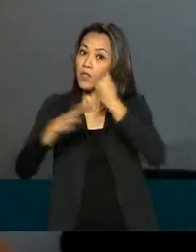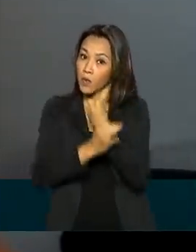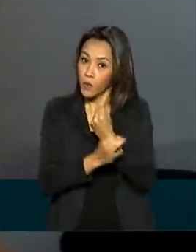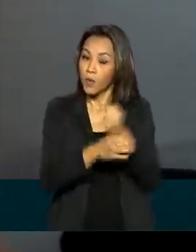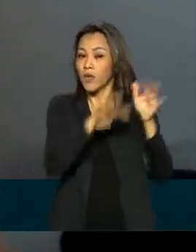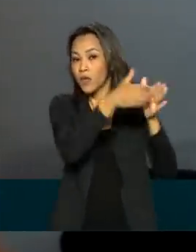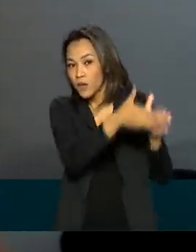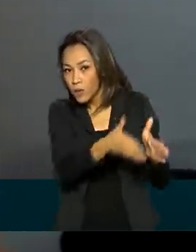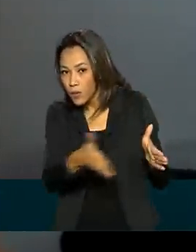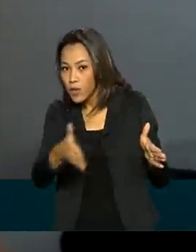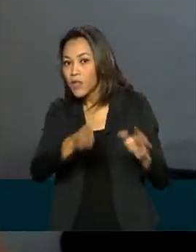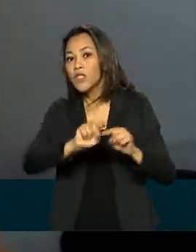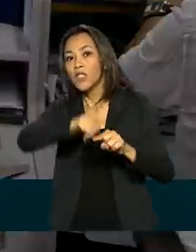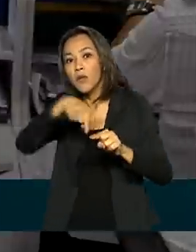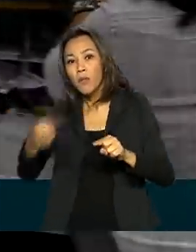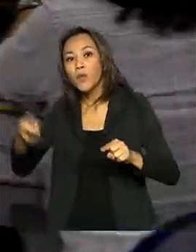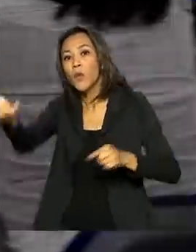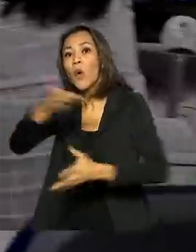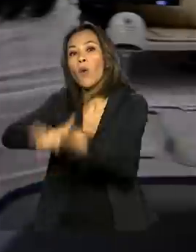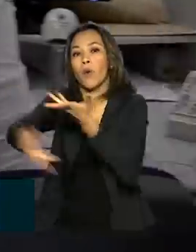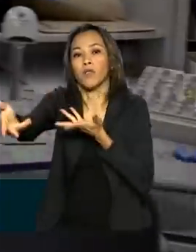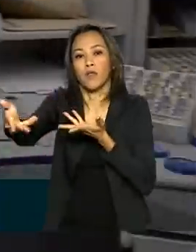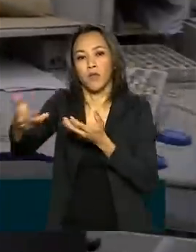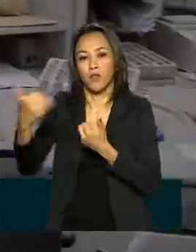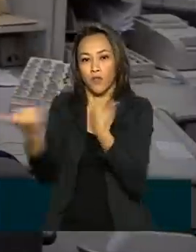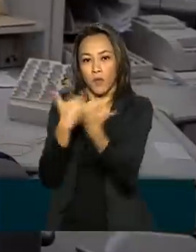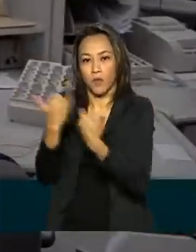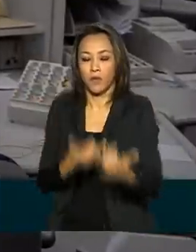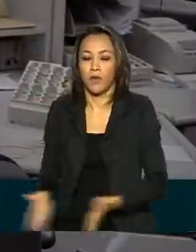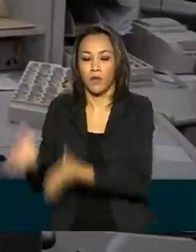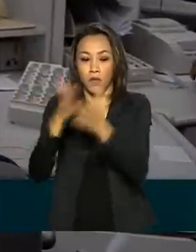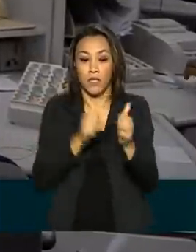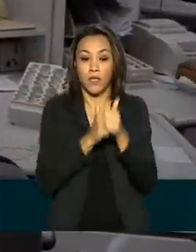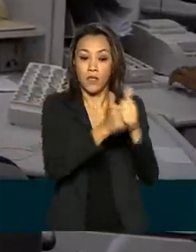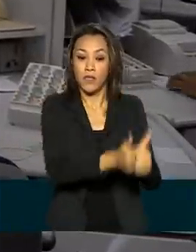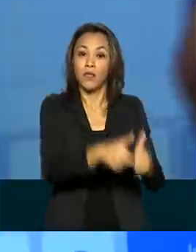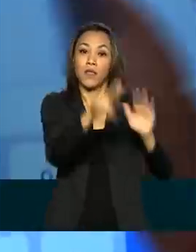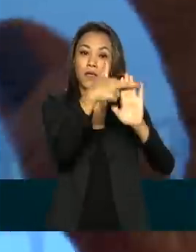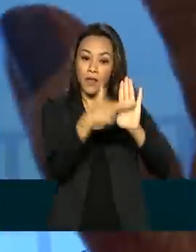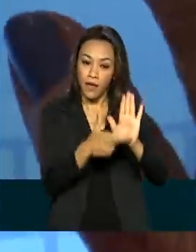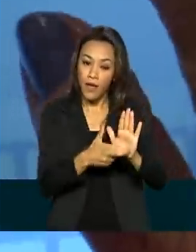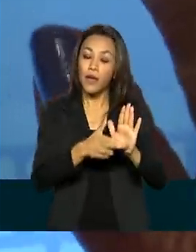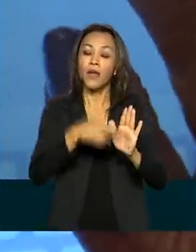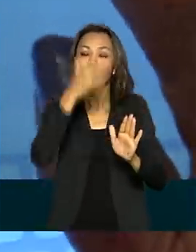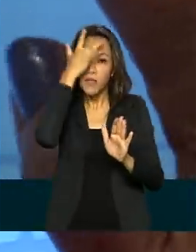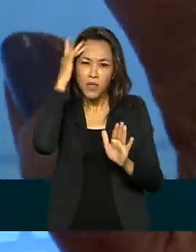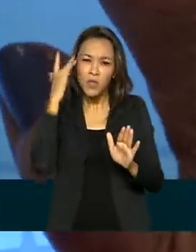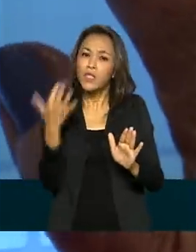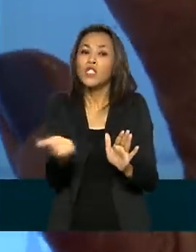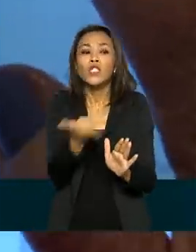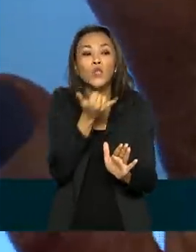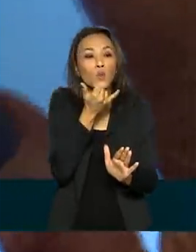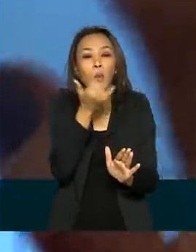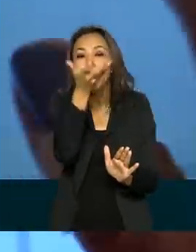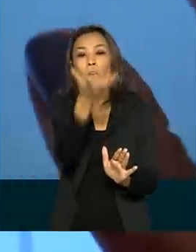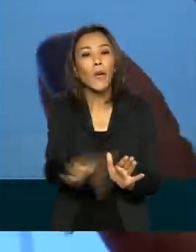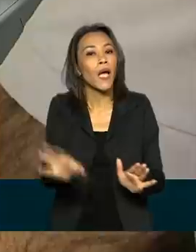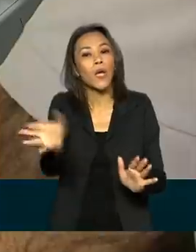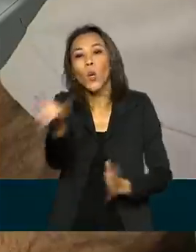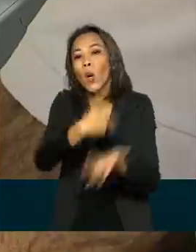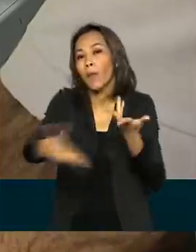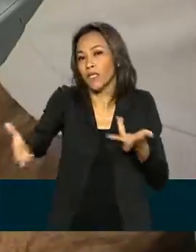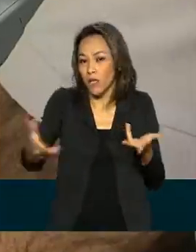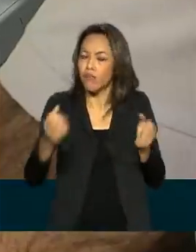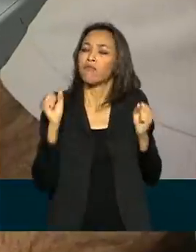e depois do compartilhamento. De acordo com as regras, o usuário tem o direito de negar o compartilhamento de dados pessoais.